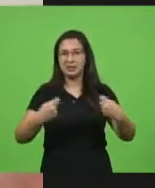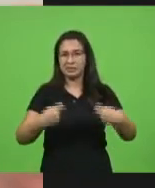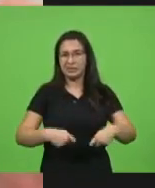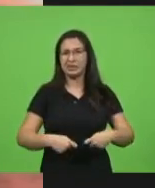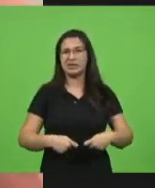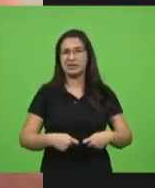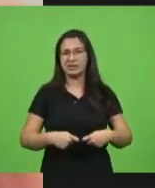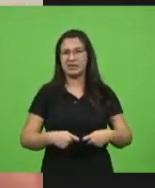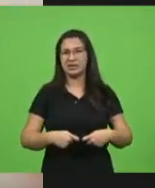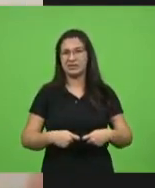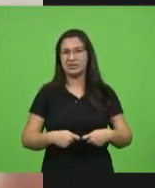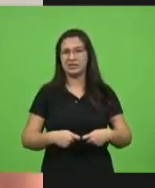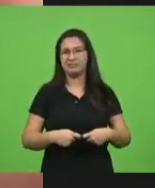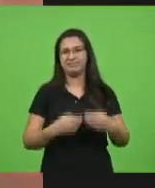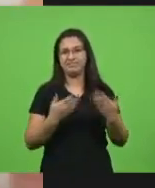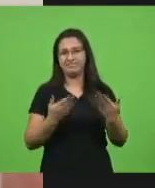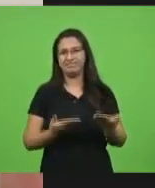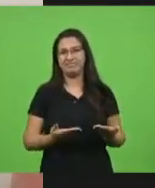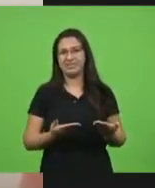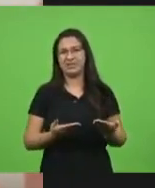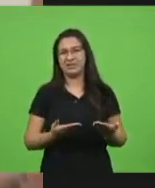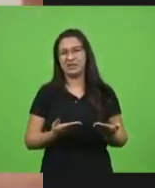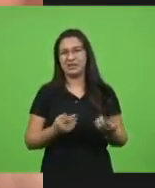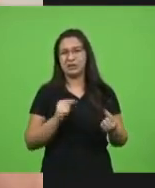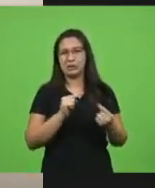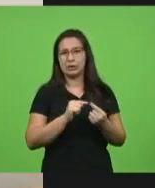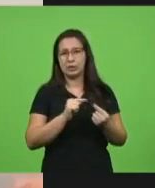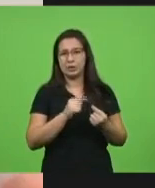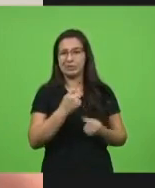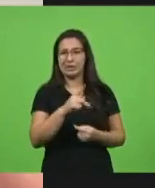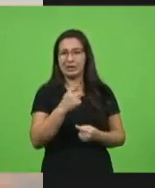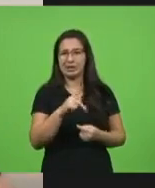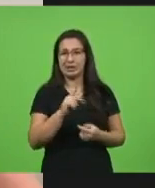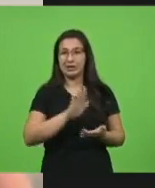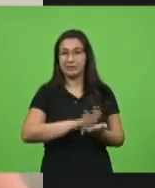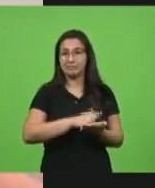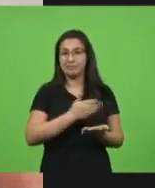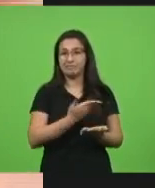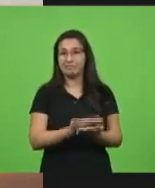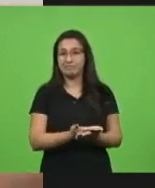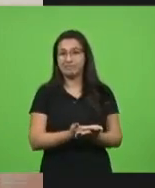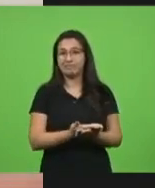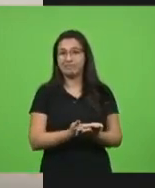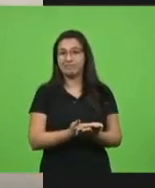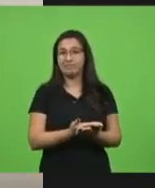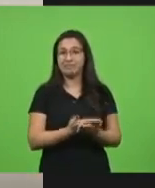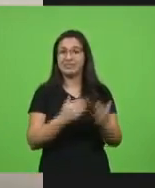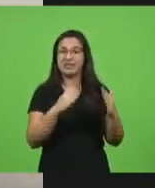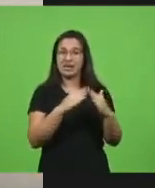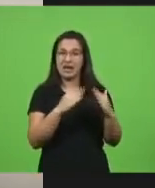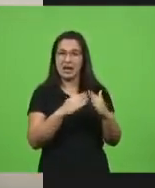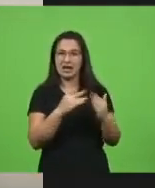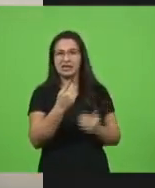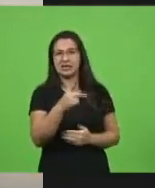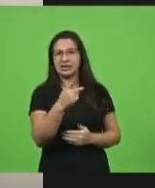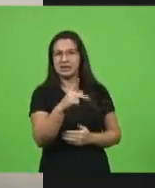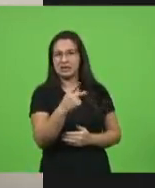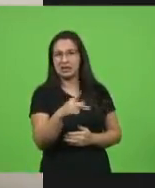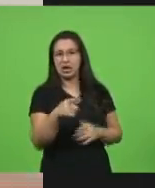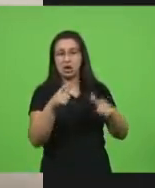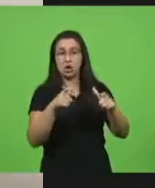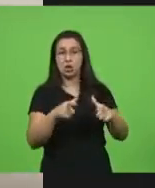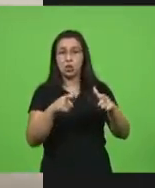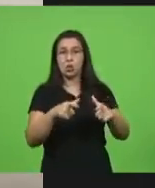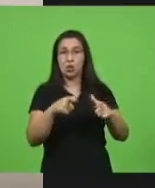identidade. E ela se traduz na casa, que é o endereço dessa família.